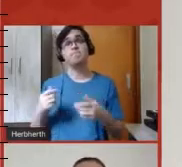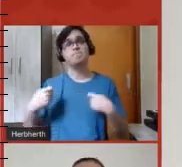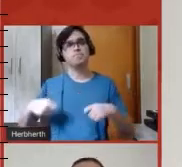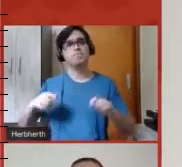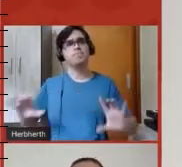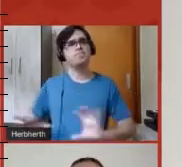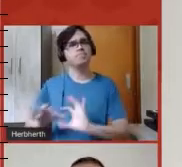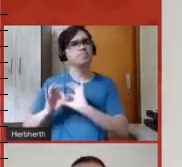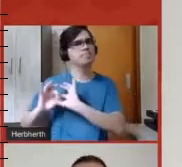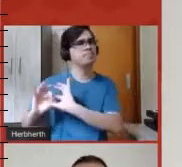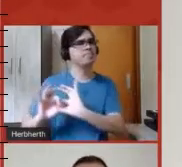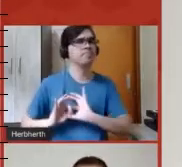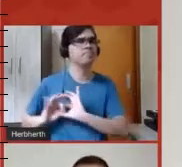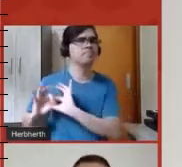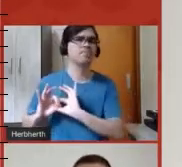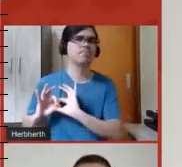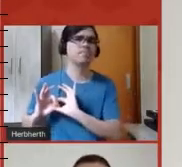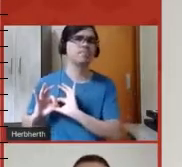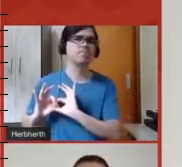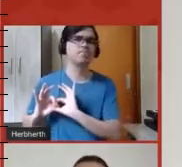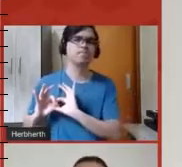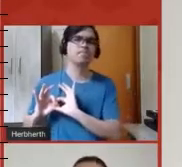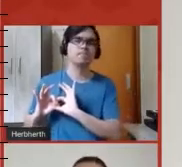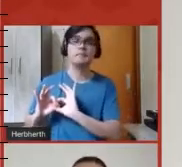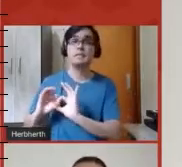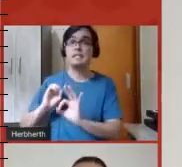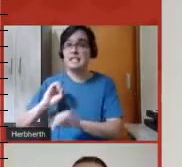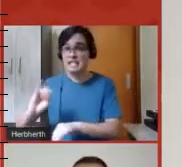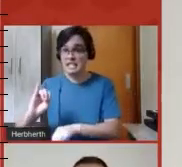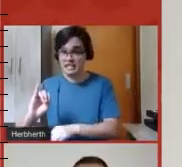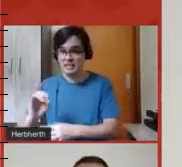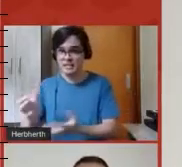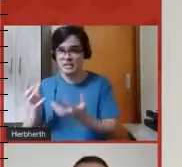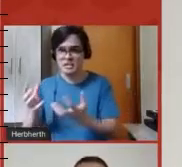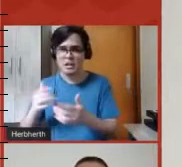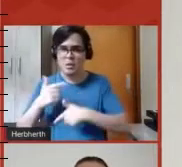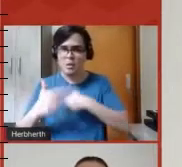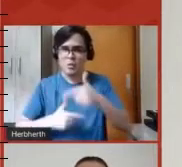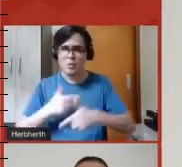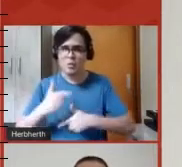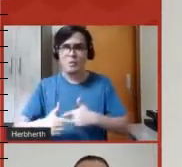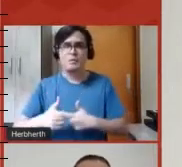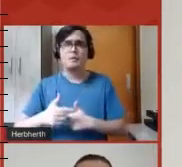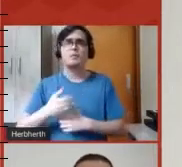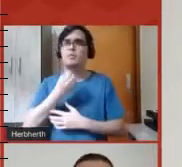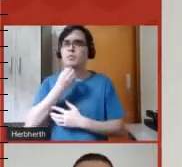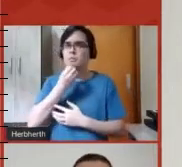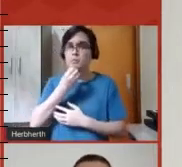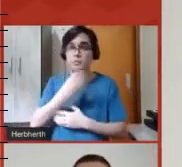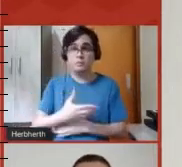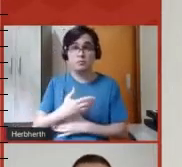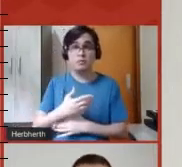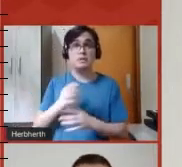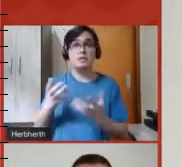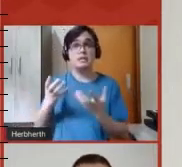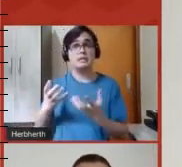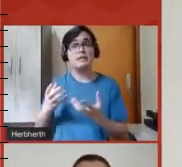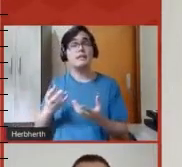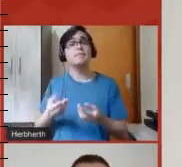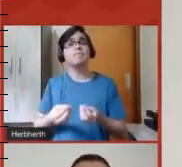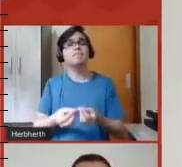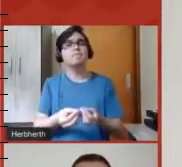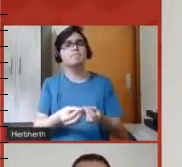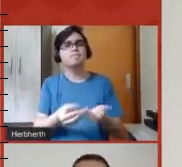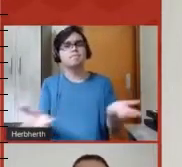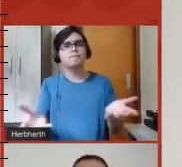fazer um trabalho digno, se quisermos fazer algo que, de fato, possa atender de maneira satisfatória